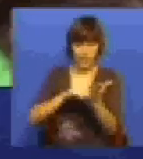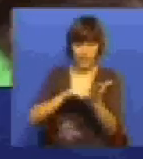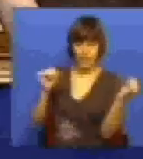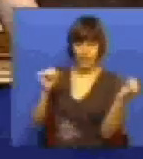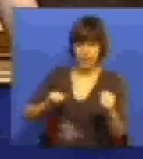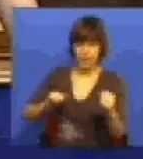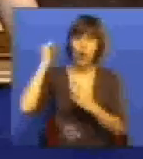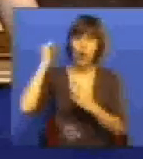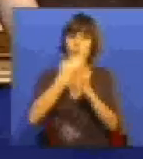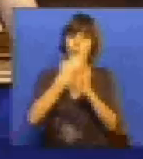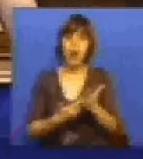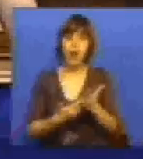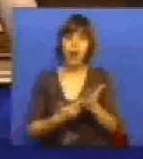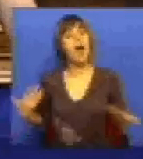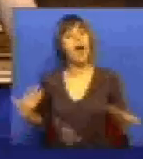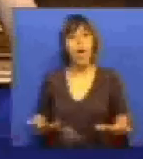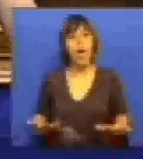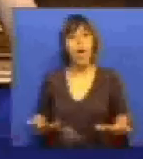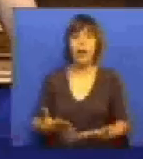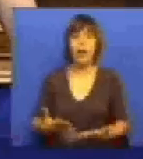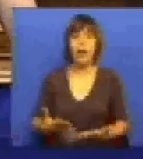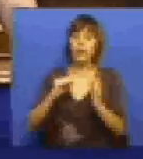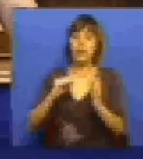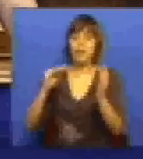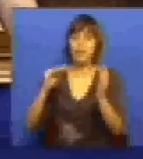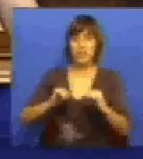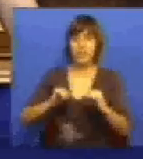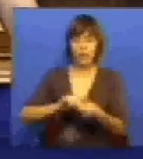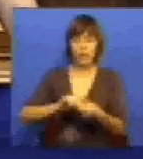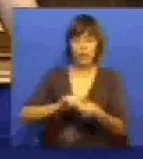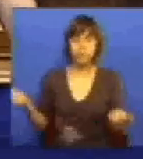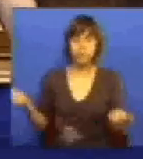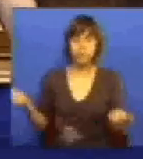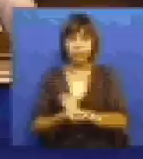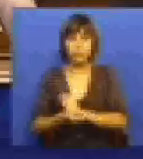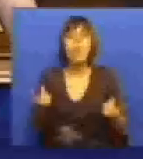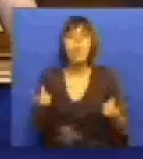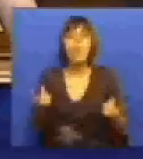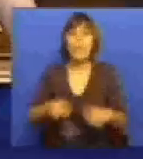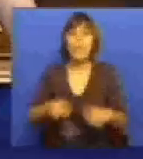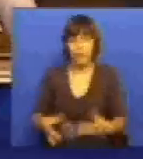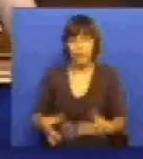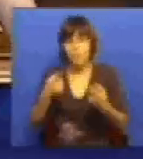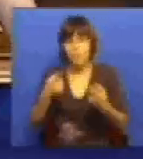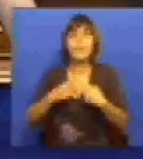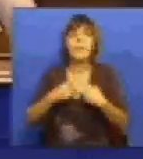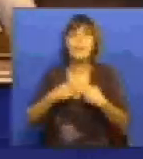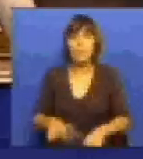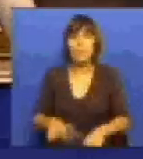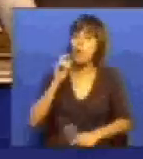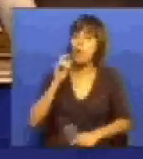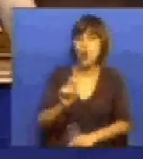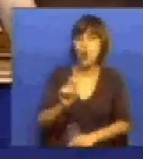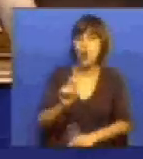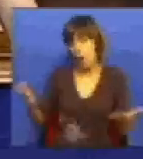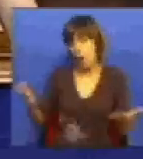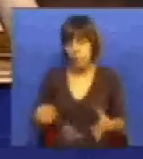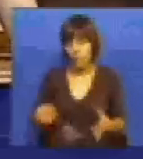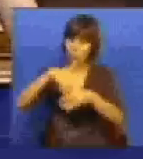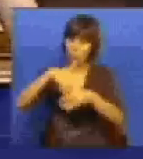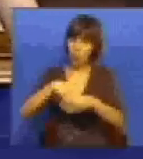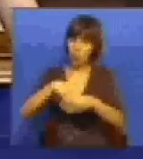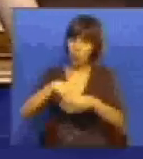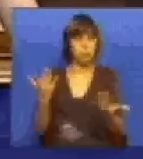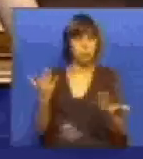constitucional, agora passa-se a chamar tratado refundador. Qual é a diferença? A diferença está no nome. O conteúdo